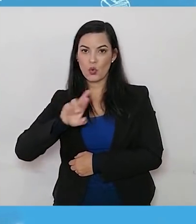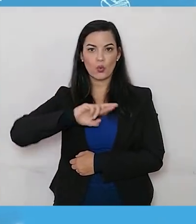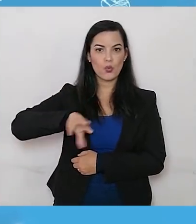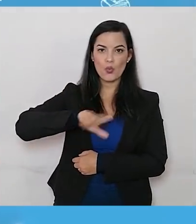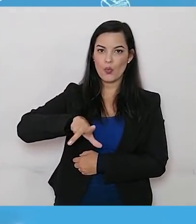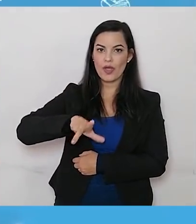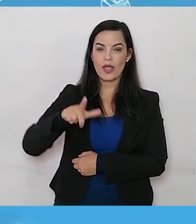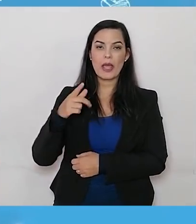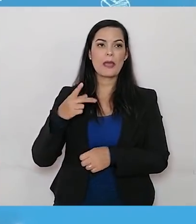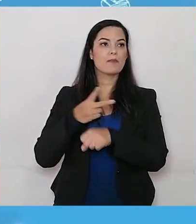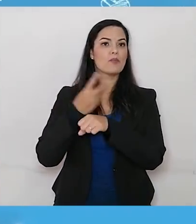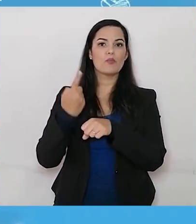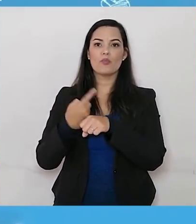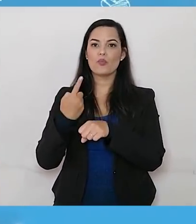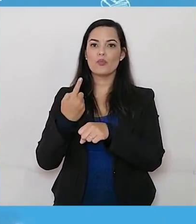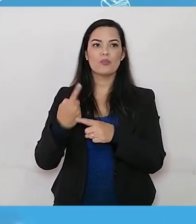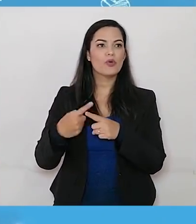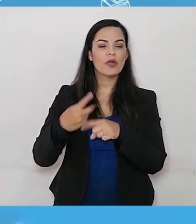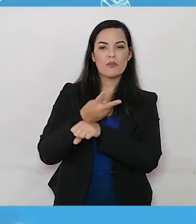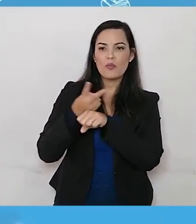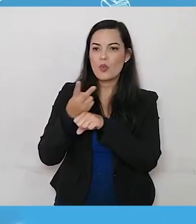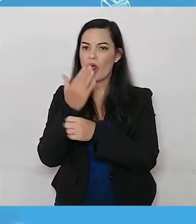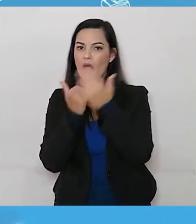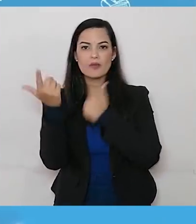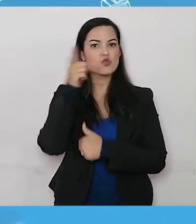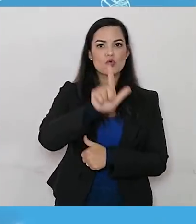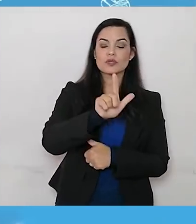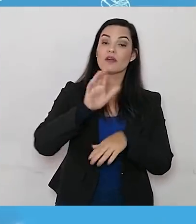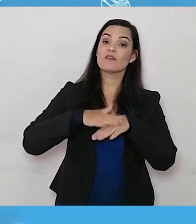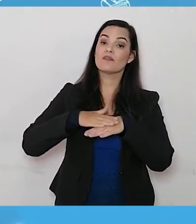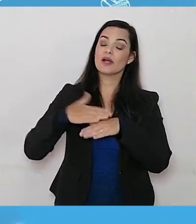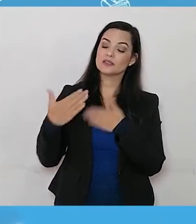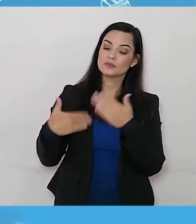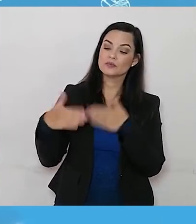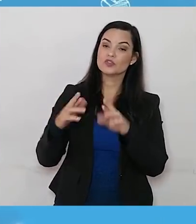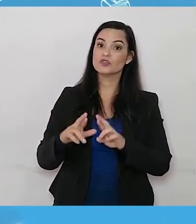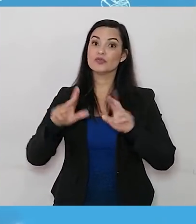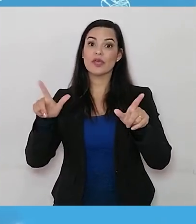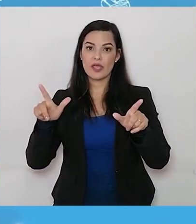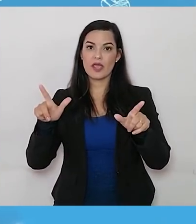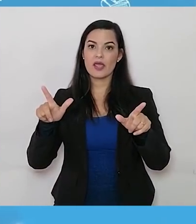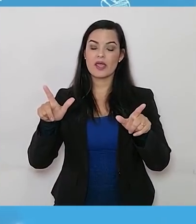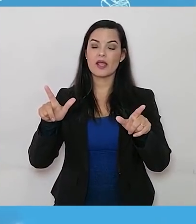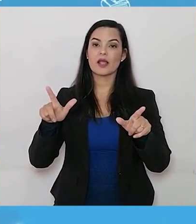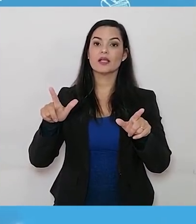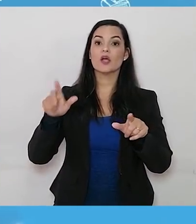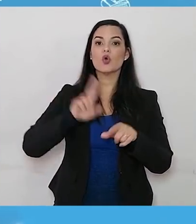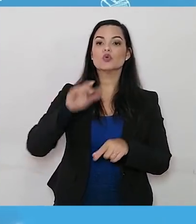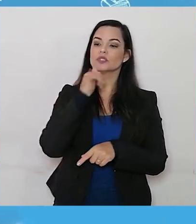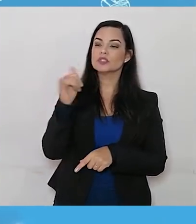e para isso realiza outros processos a partir da energia do sol, realizando